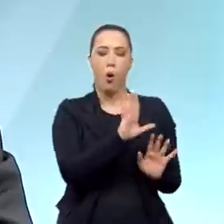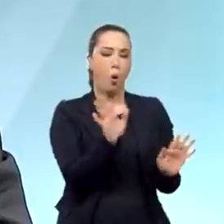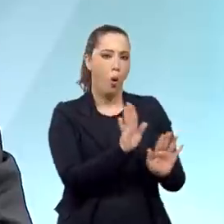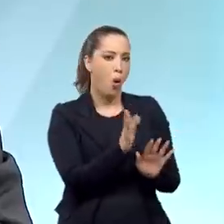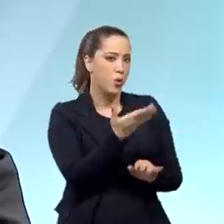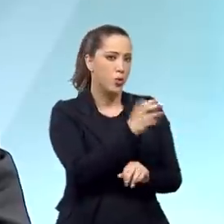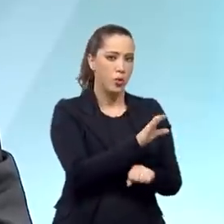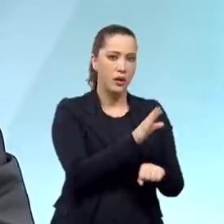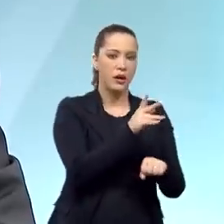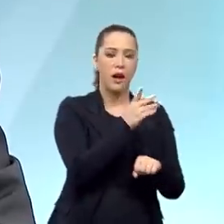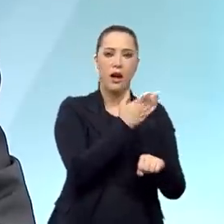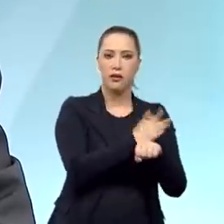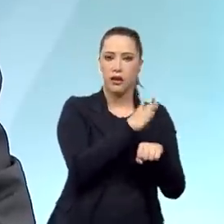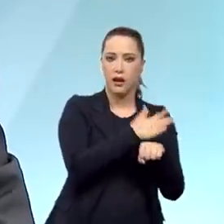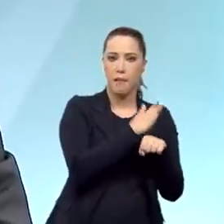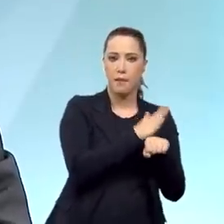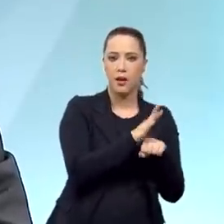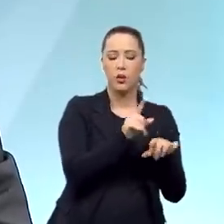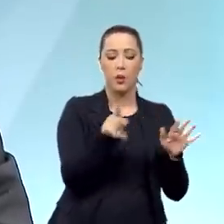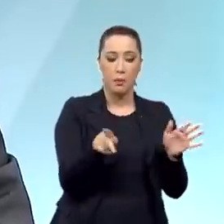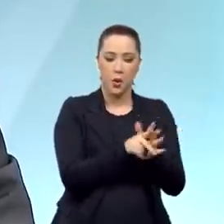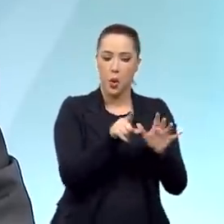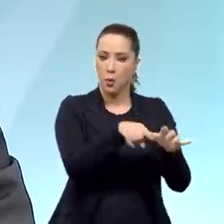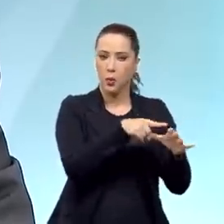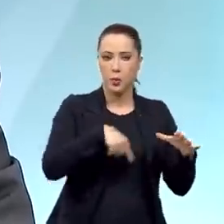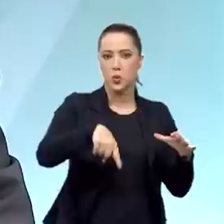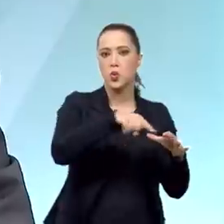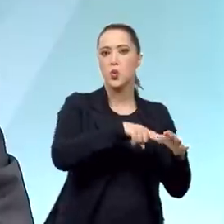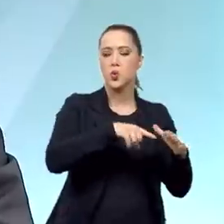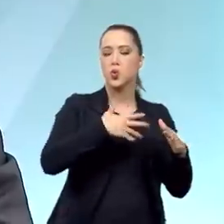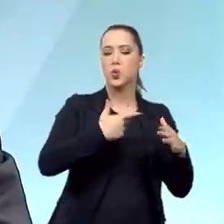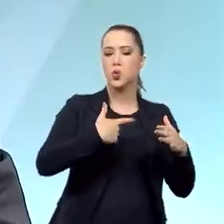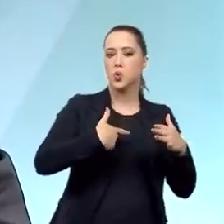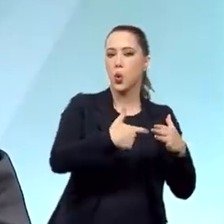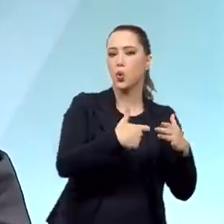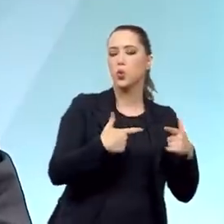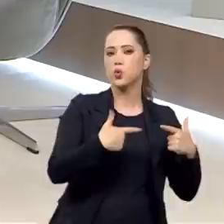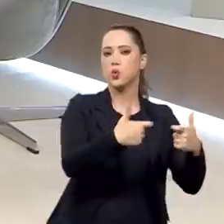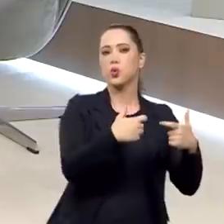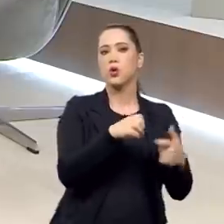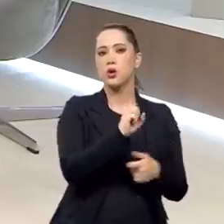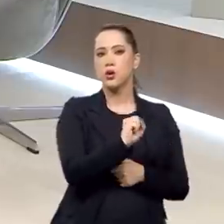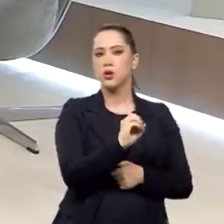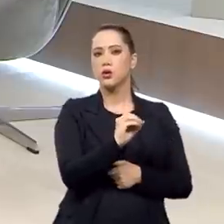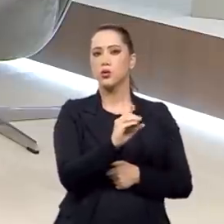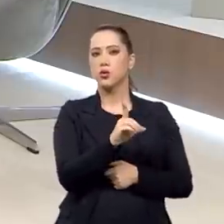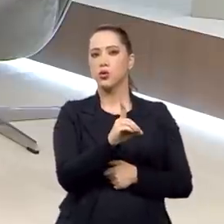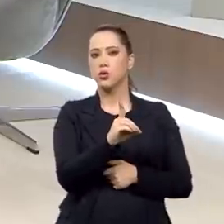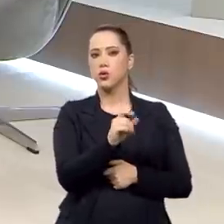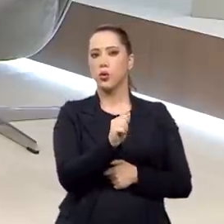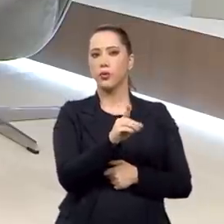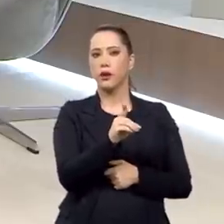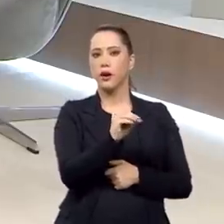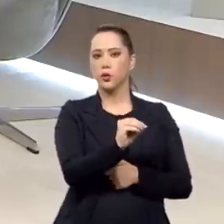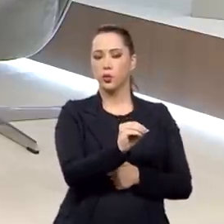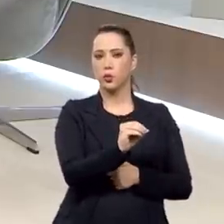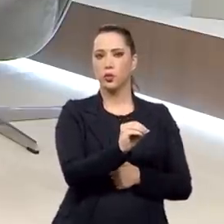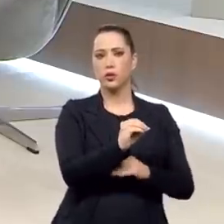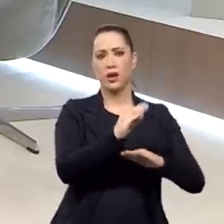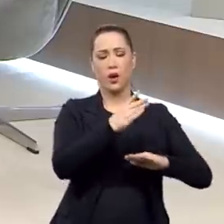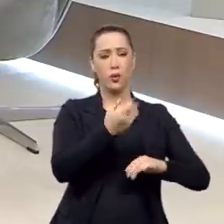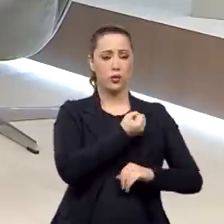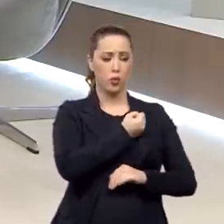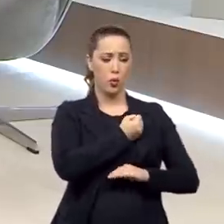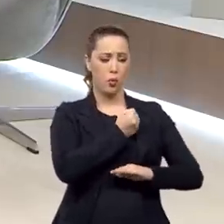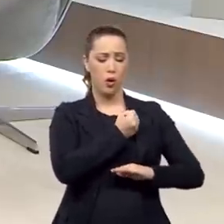Então, o diminutivo carinhoso vem da própria população, né? Que ele, não, ele vai ser soldado, que é o posto mais baixo